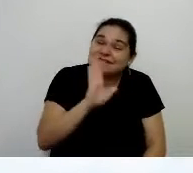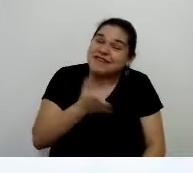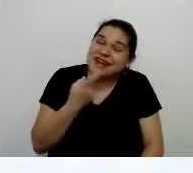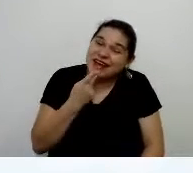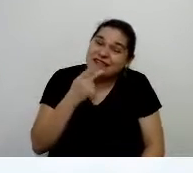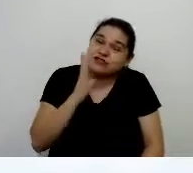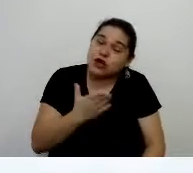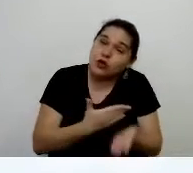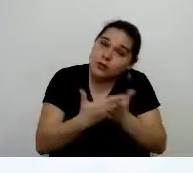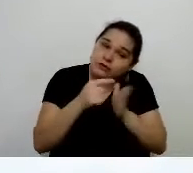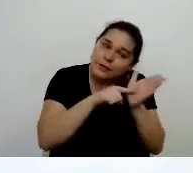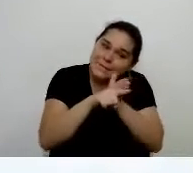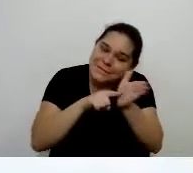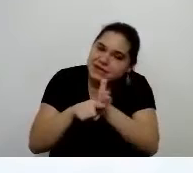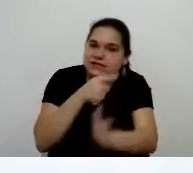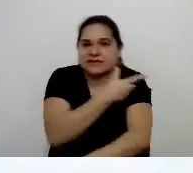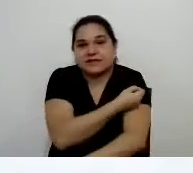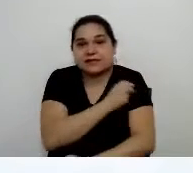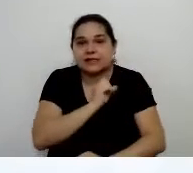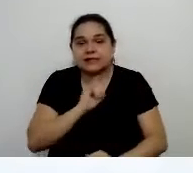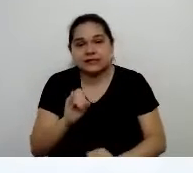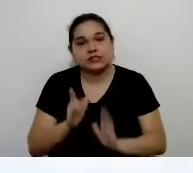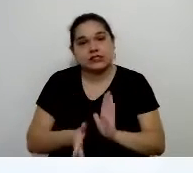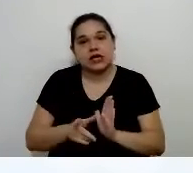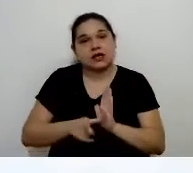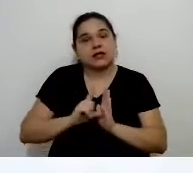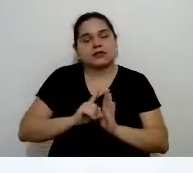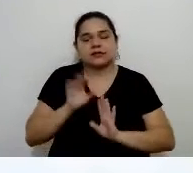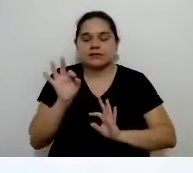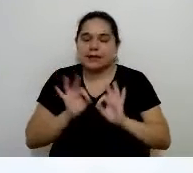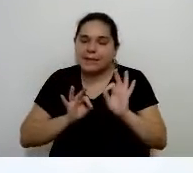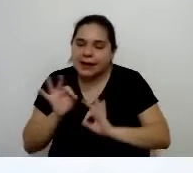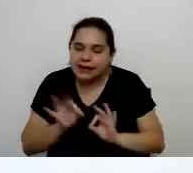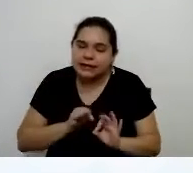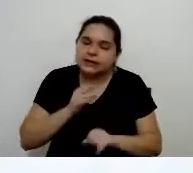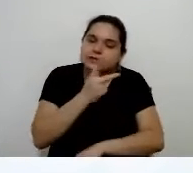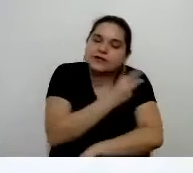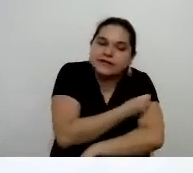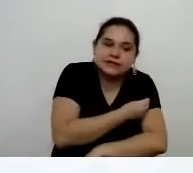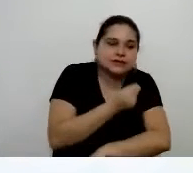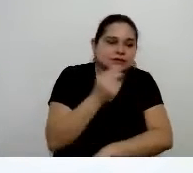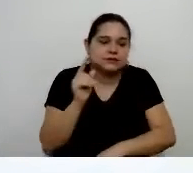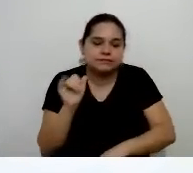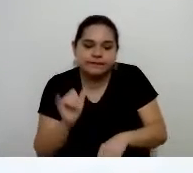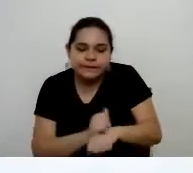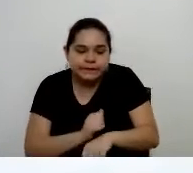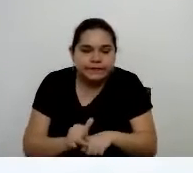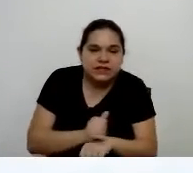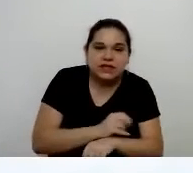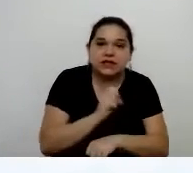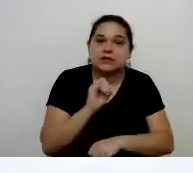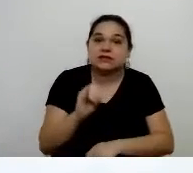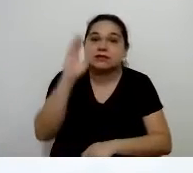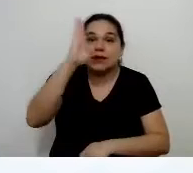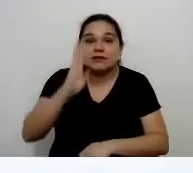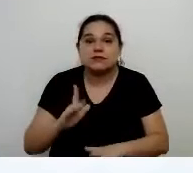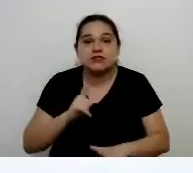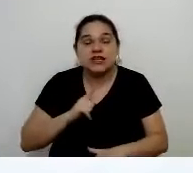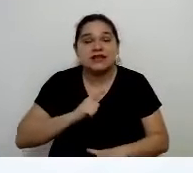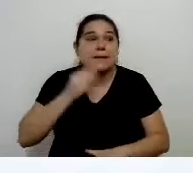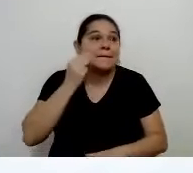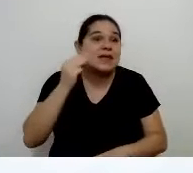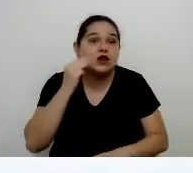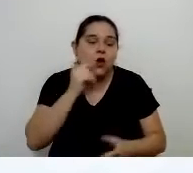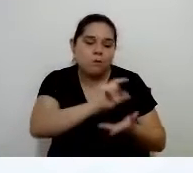da vacina. Se fosse preparando para isso, imagine agora o Brasil já tivesse aí as milhões de doses necessárias para